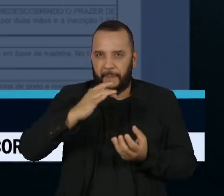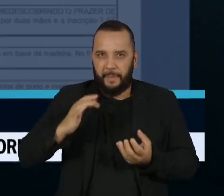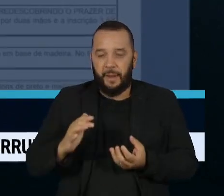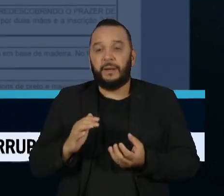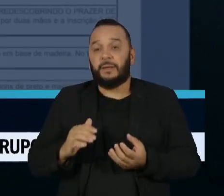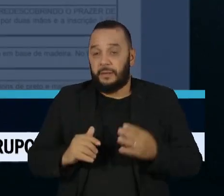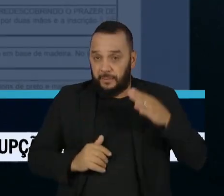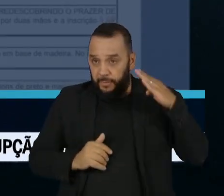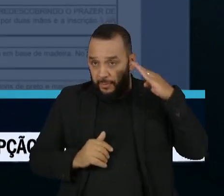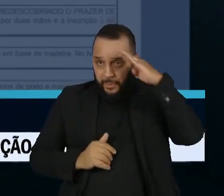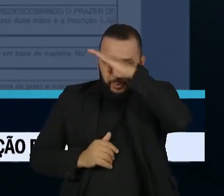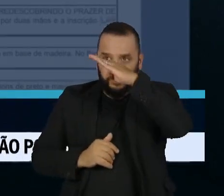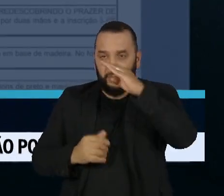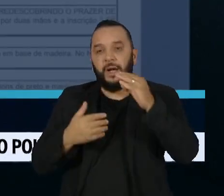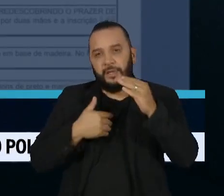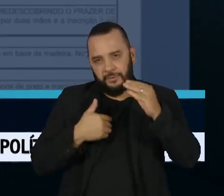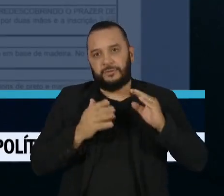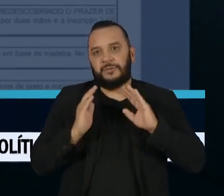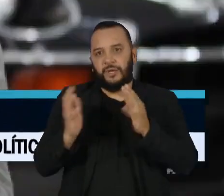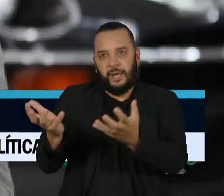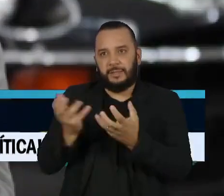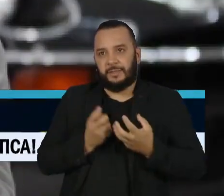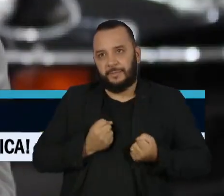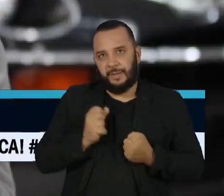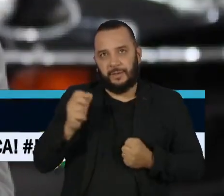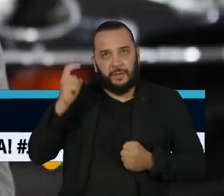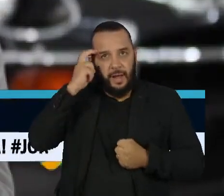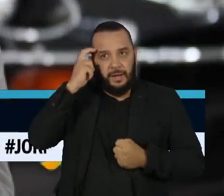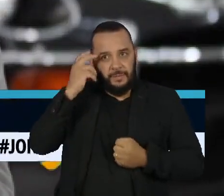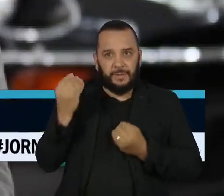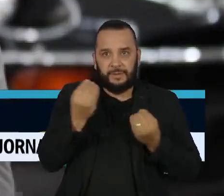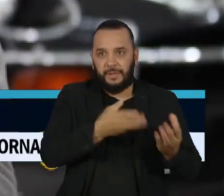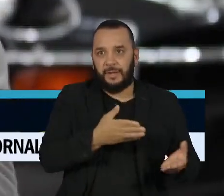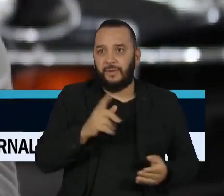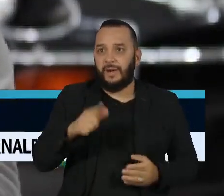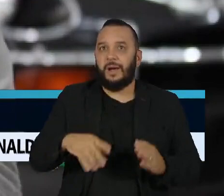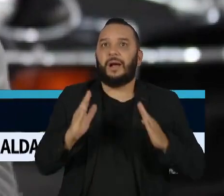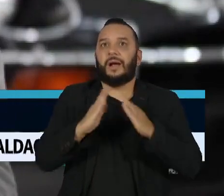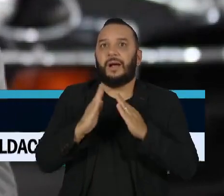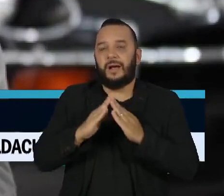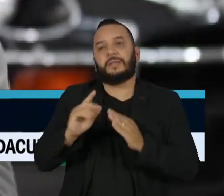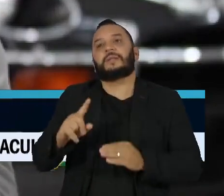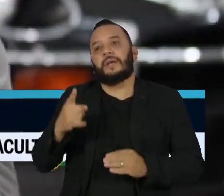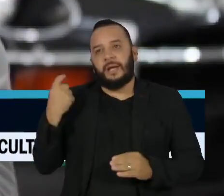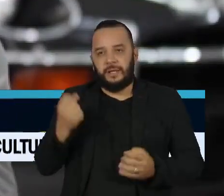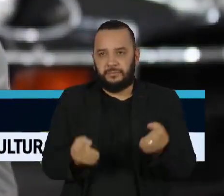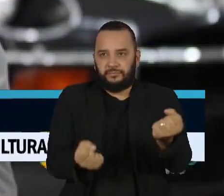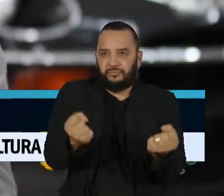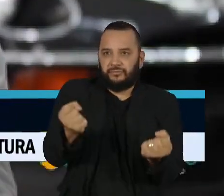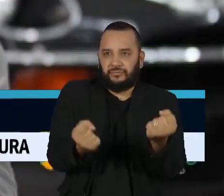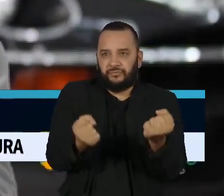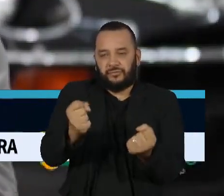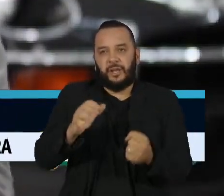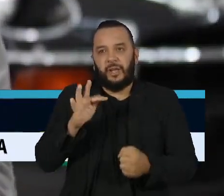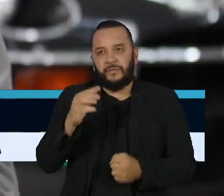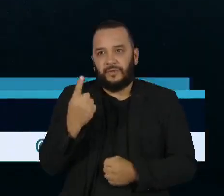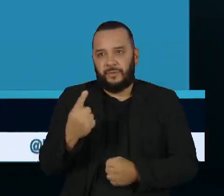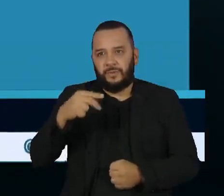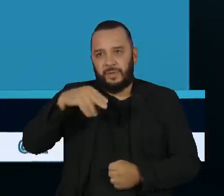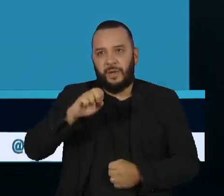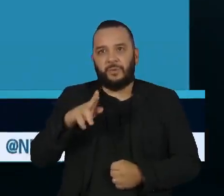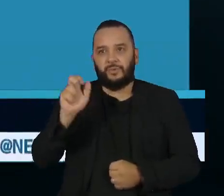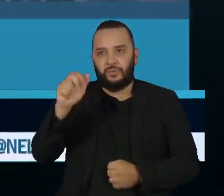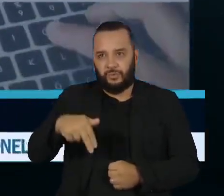Bolsonaro recebeu dos Emirados Árabes. E que estaria na casa do ex-piloto de Fórmula 1, Nelson Piquet.